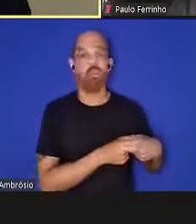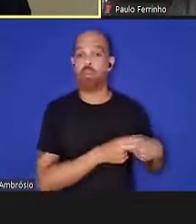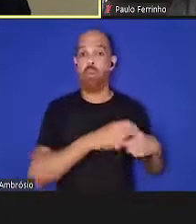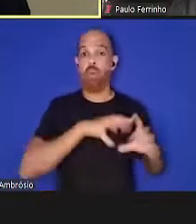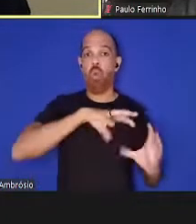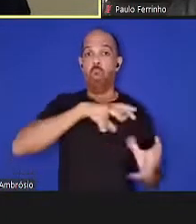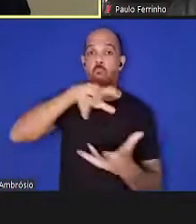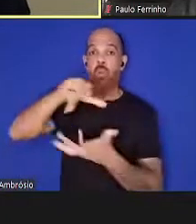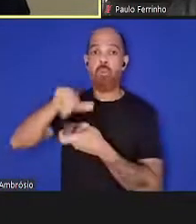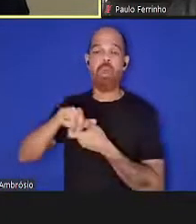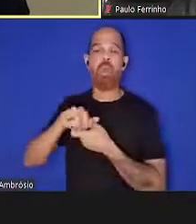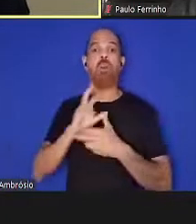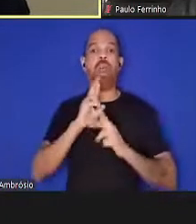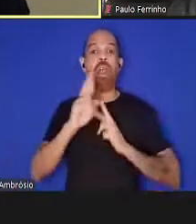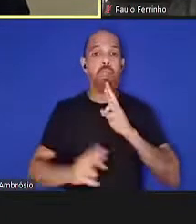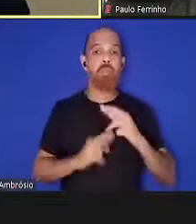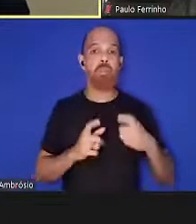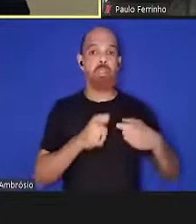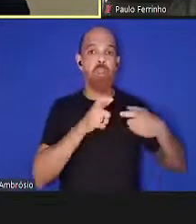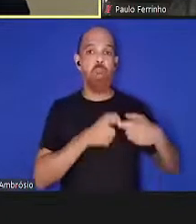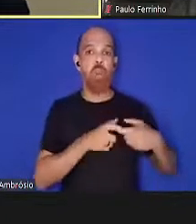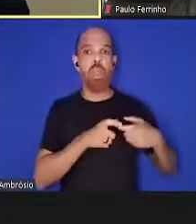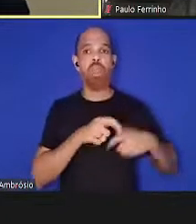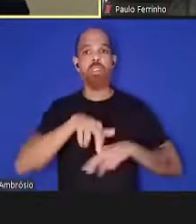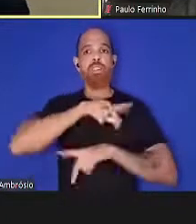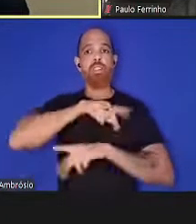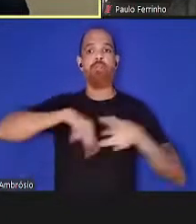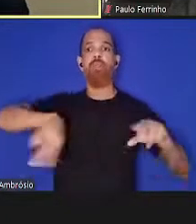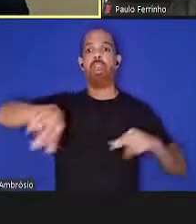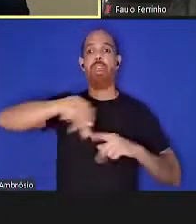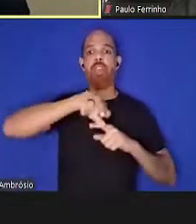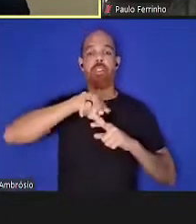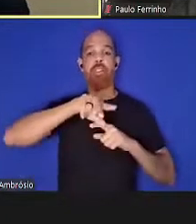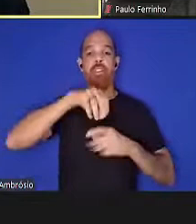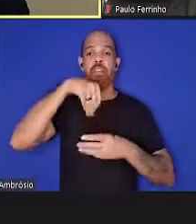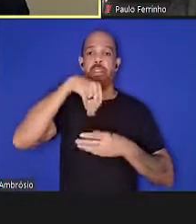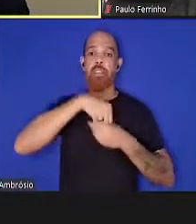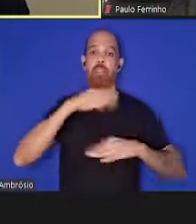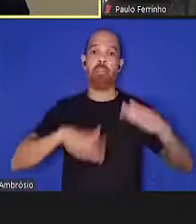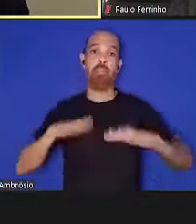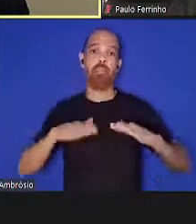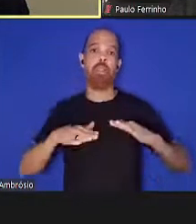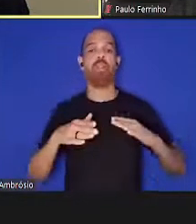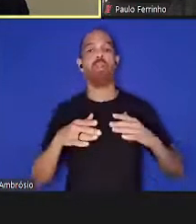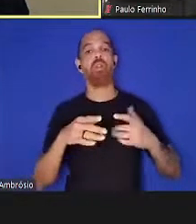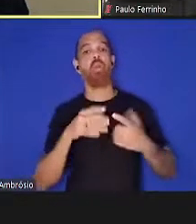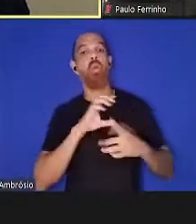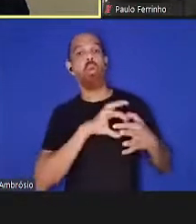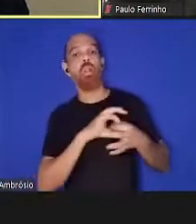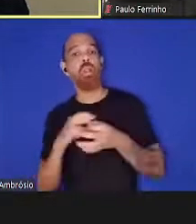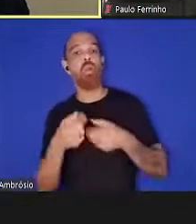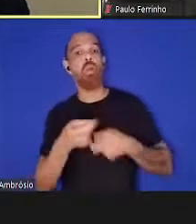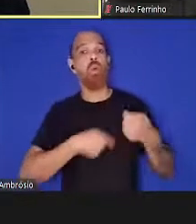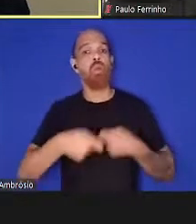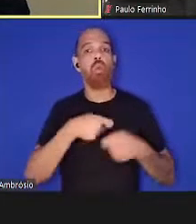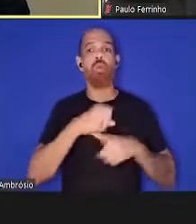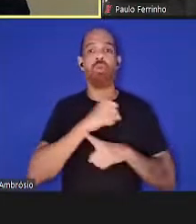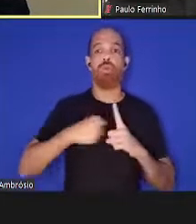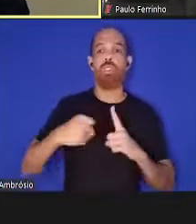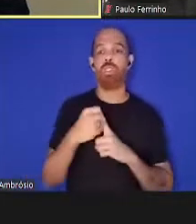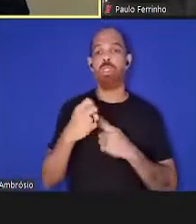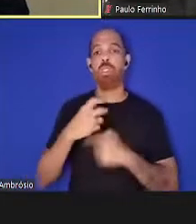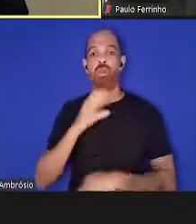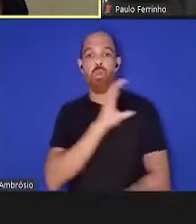locais são diferentes e muito dependentes dos contextos, quer econômicos, sociais, culturais, climáticos e